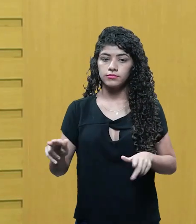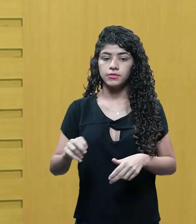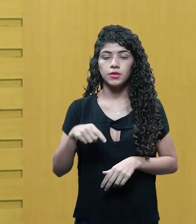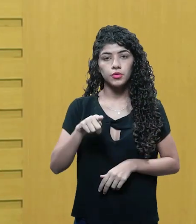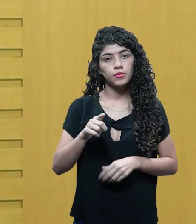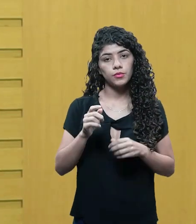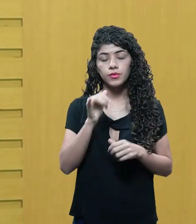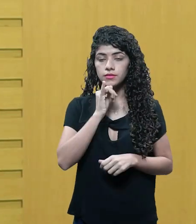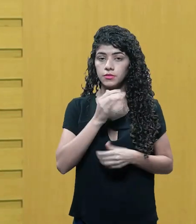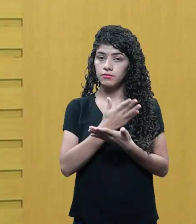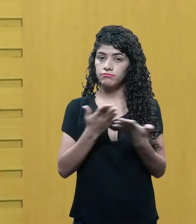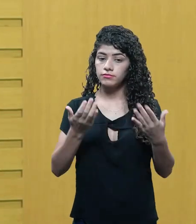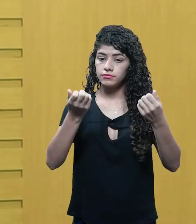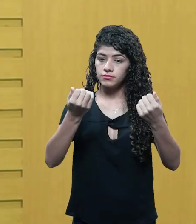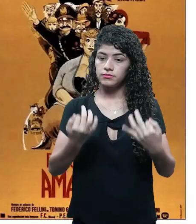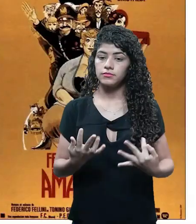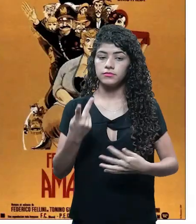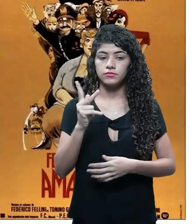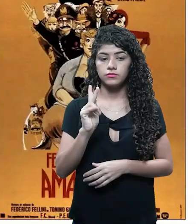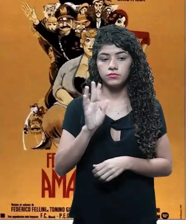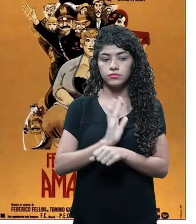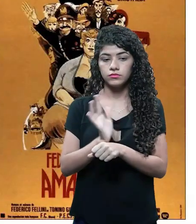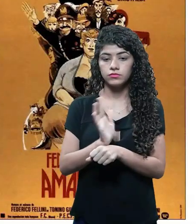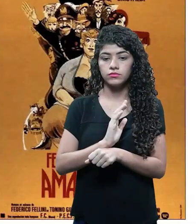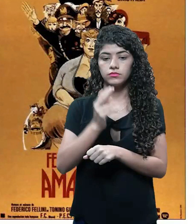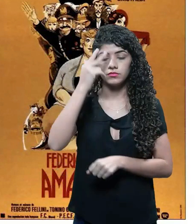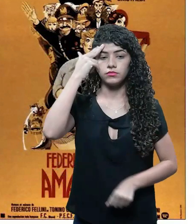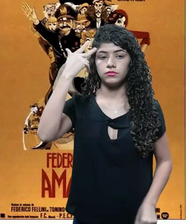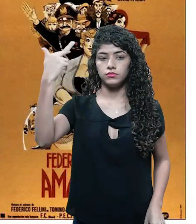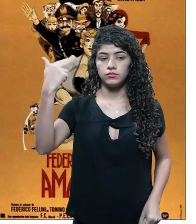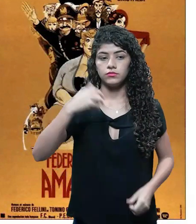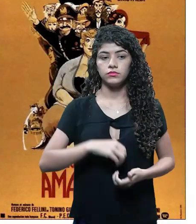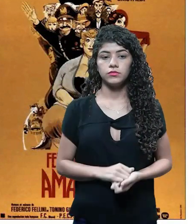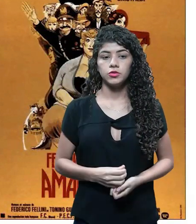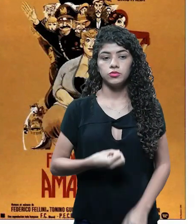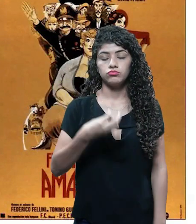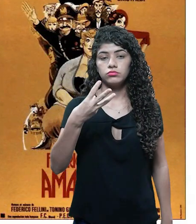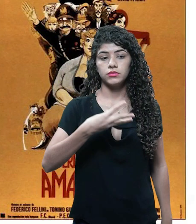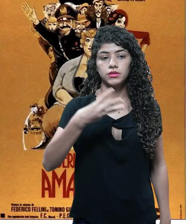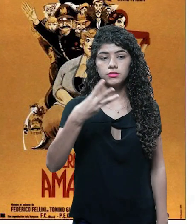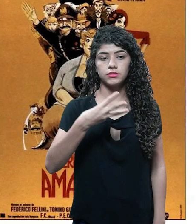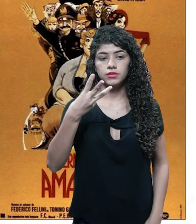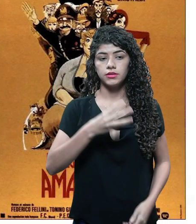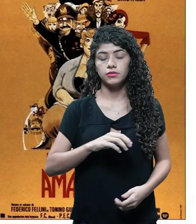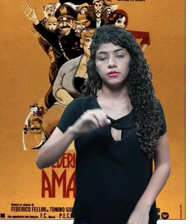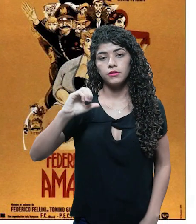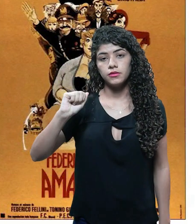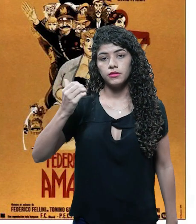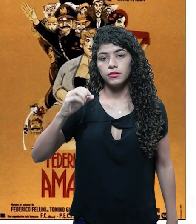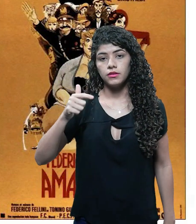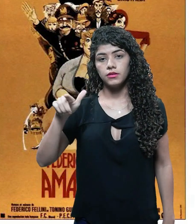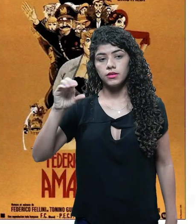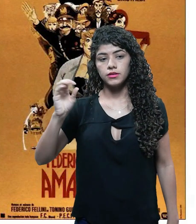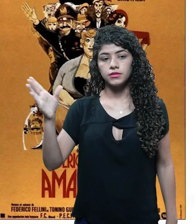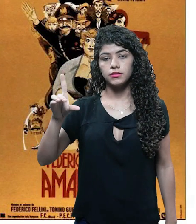você contar a sua história. É um recurso. Um terceiro recurso, a ação direta.